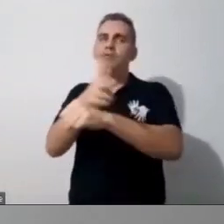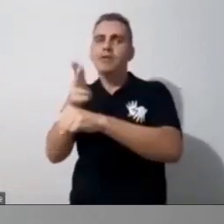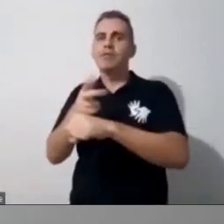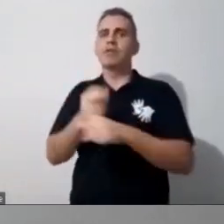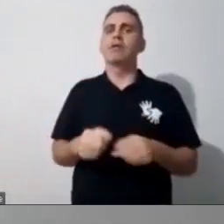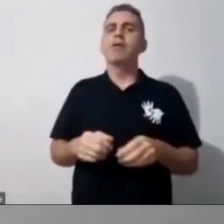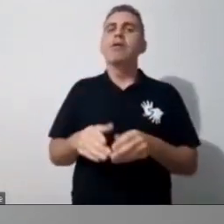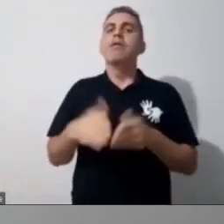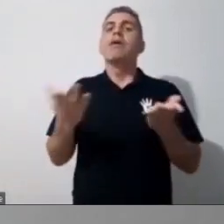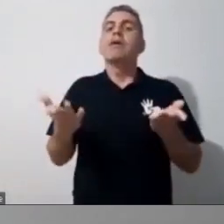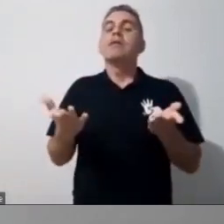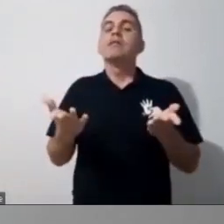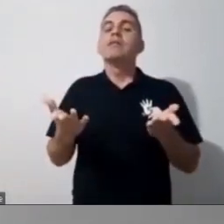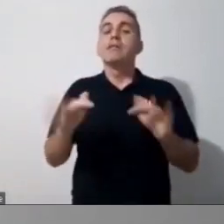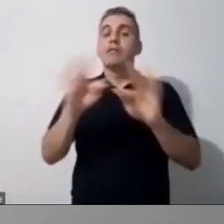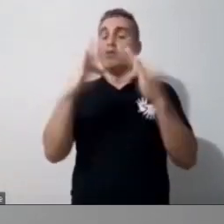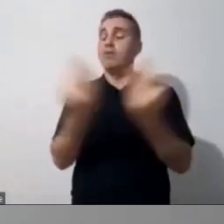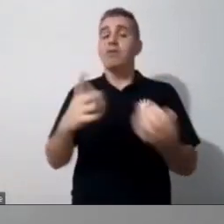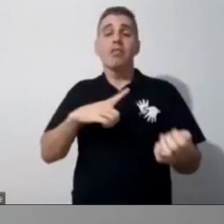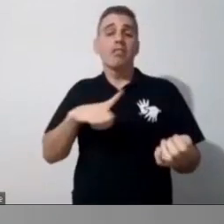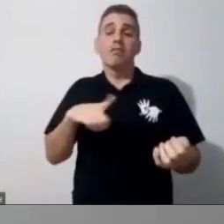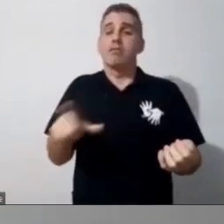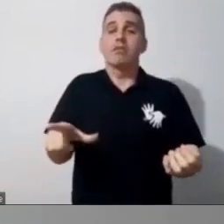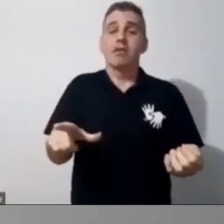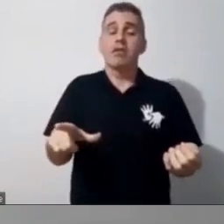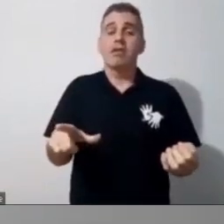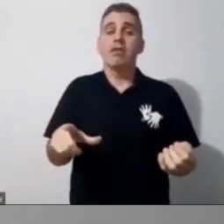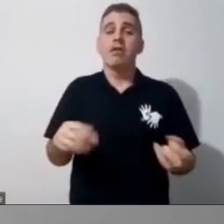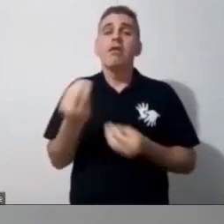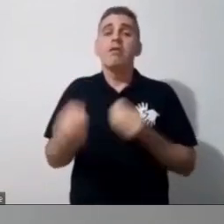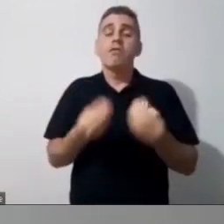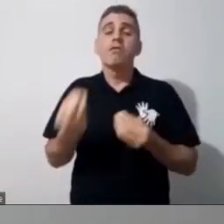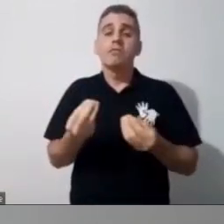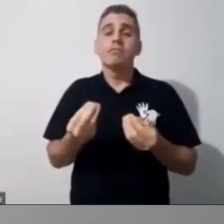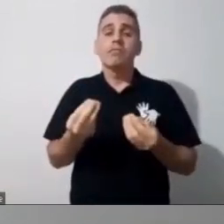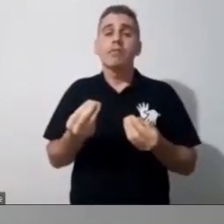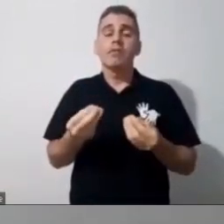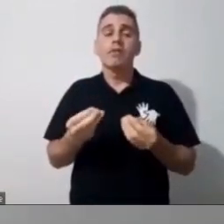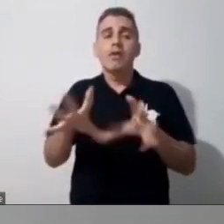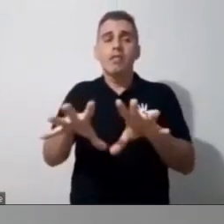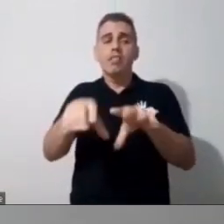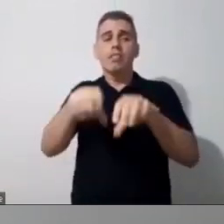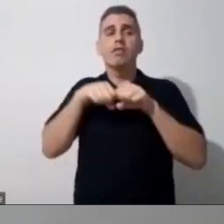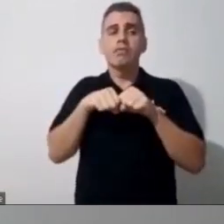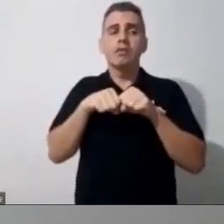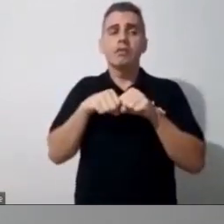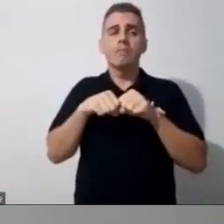família não tem, a gente tem como buscar redes de apoio, como, por exemplo,